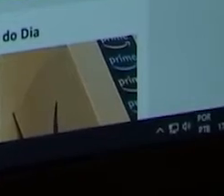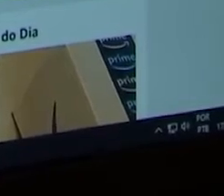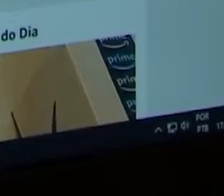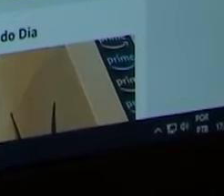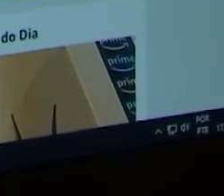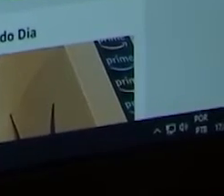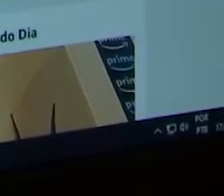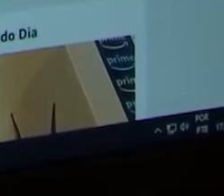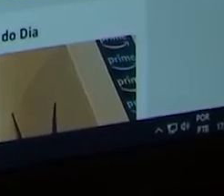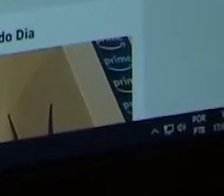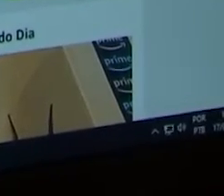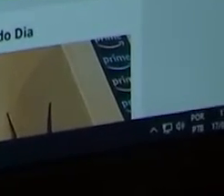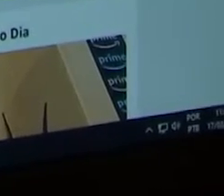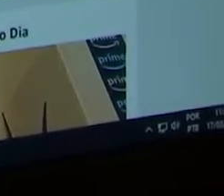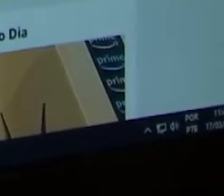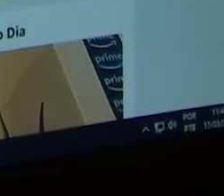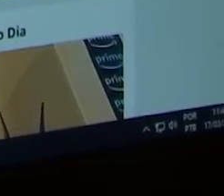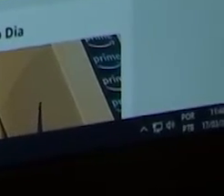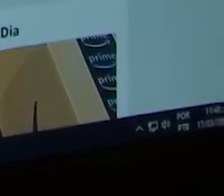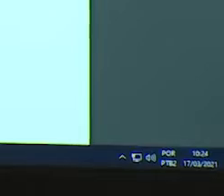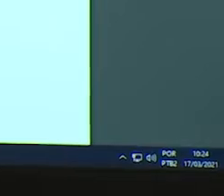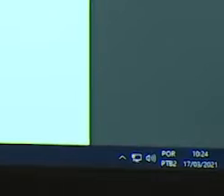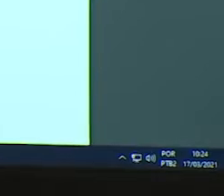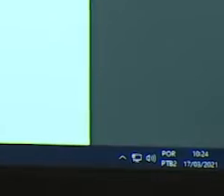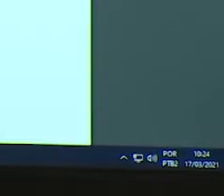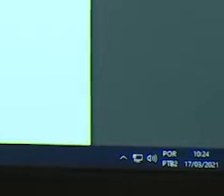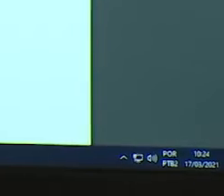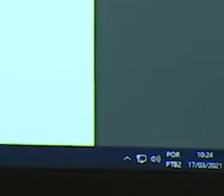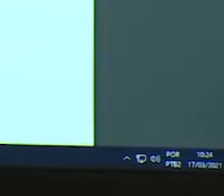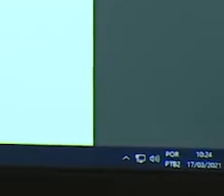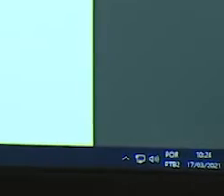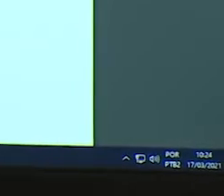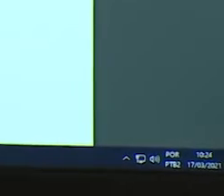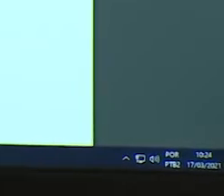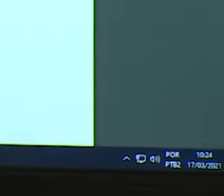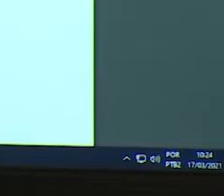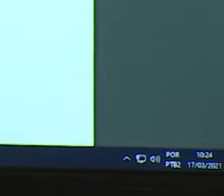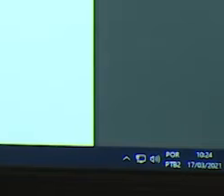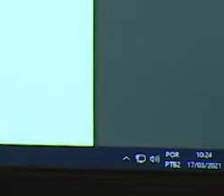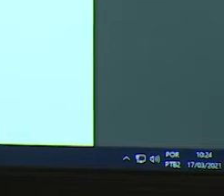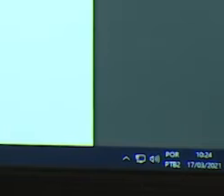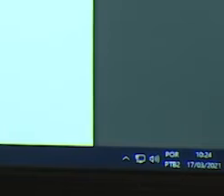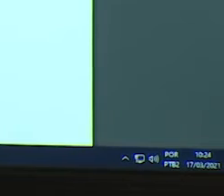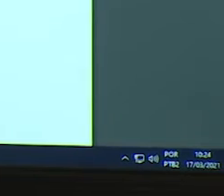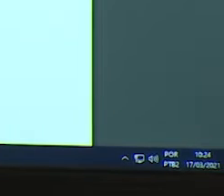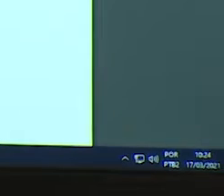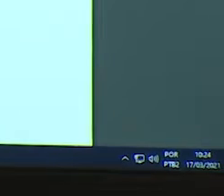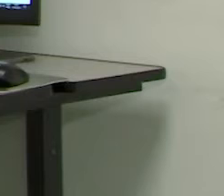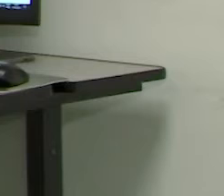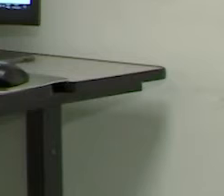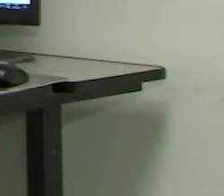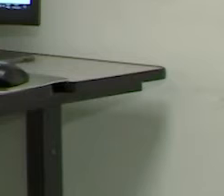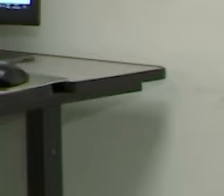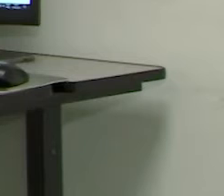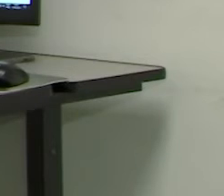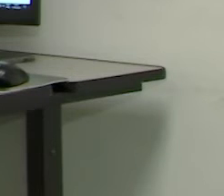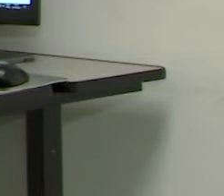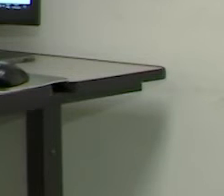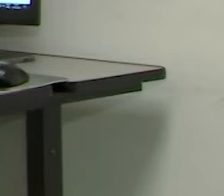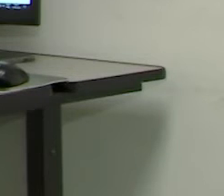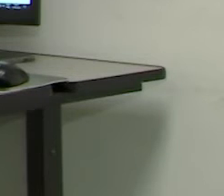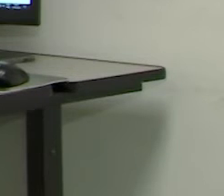maior procura dos consumidores por transações online, aumenta também o número de reclamações ao PROCON. É um